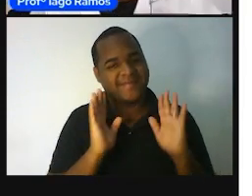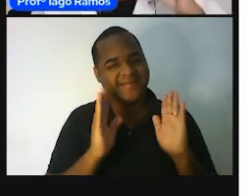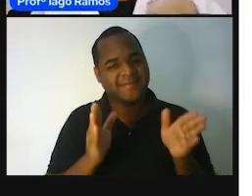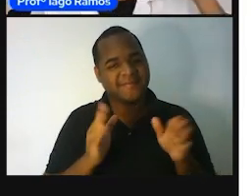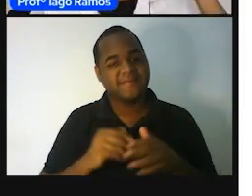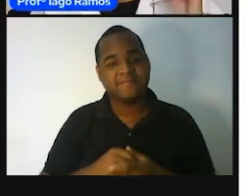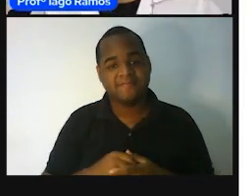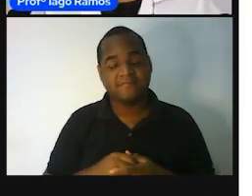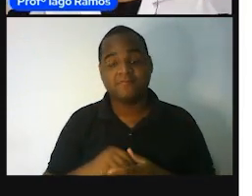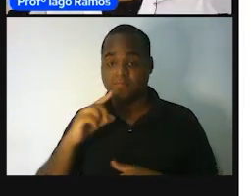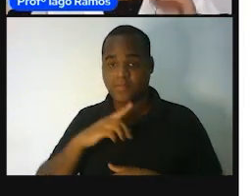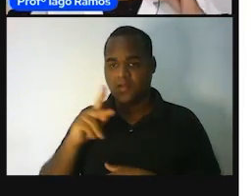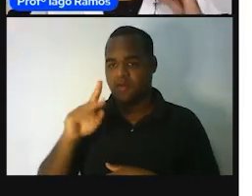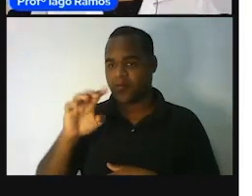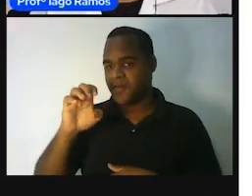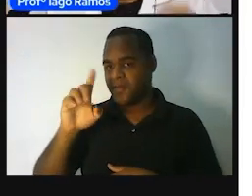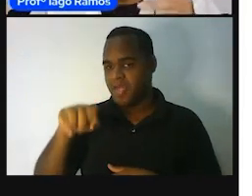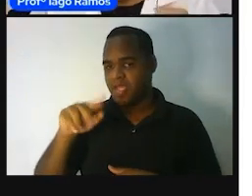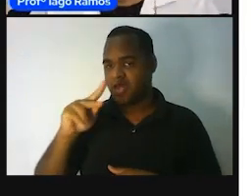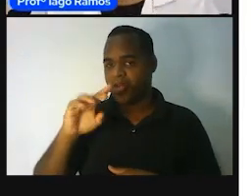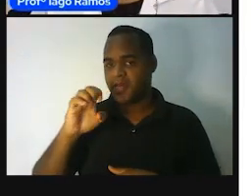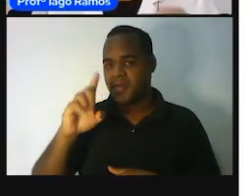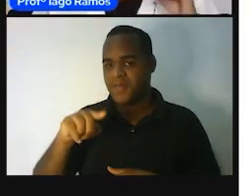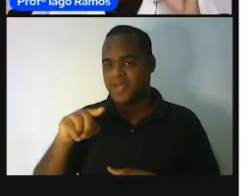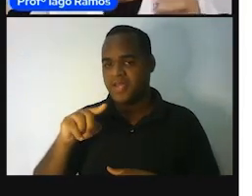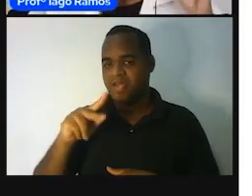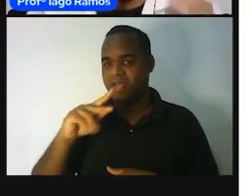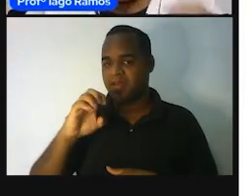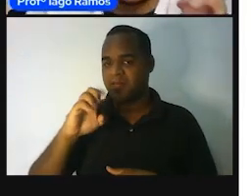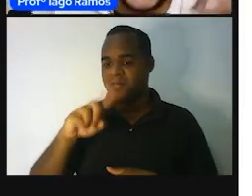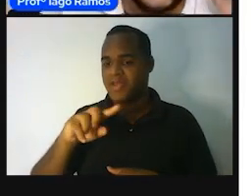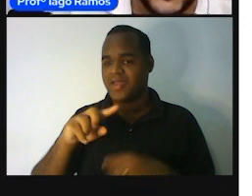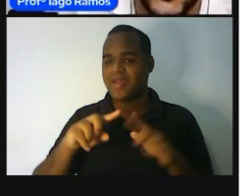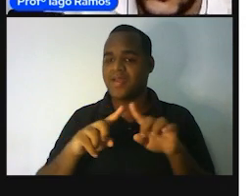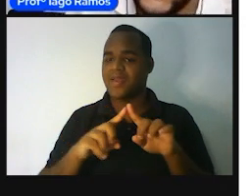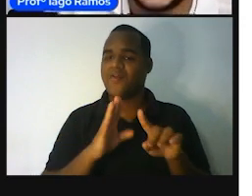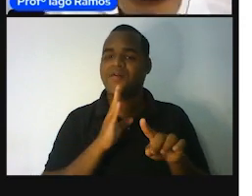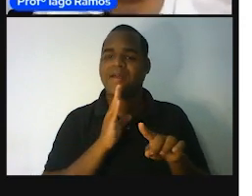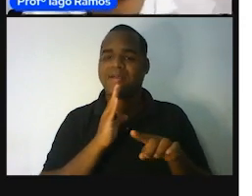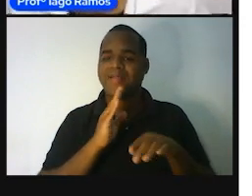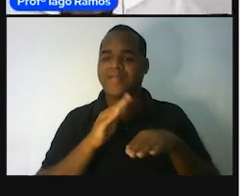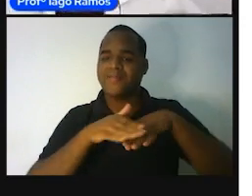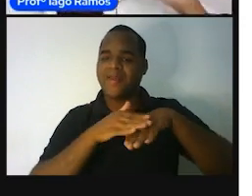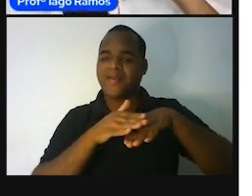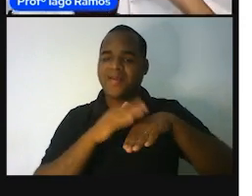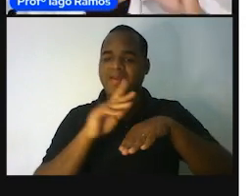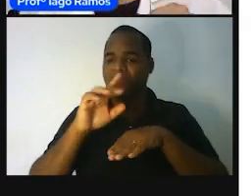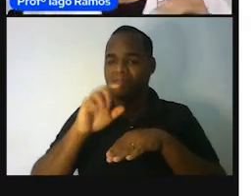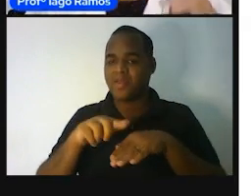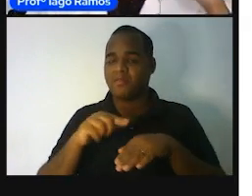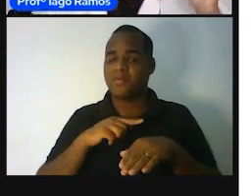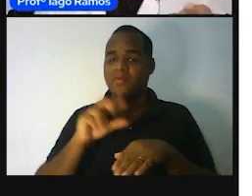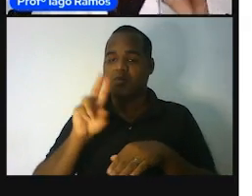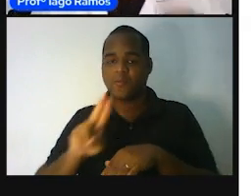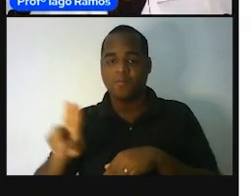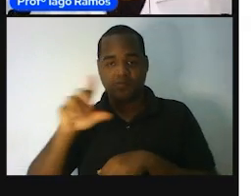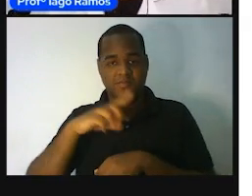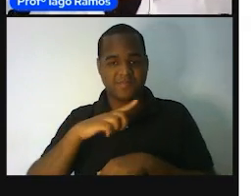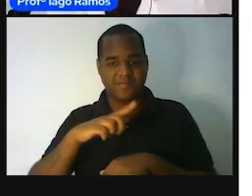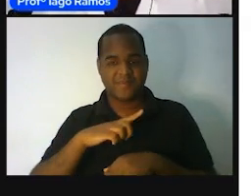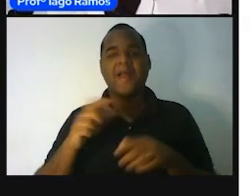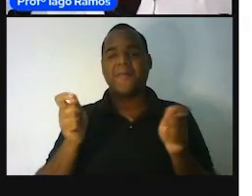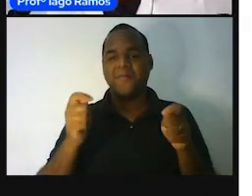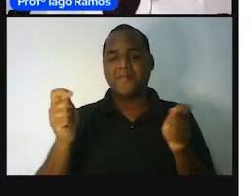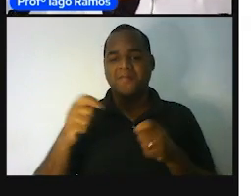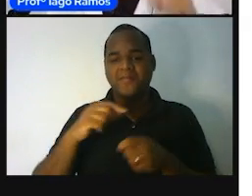o pé. Esse aqui, eu preciso falar lá com você, esse eu me dudei muito. E eu acredito